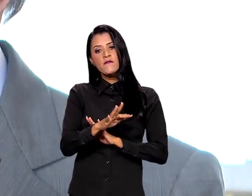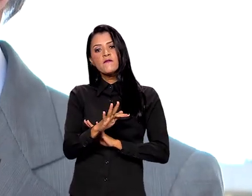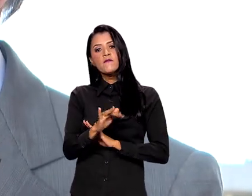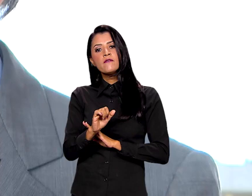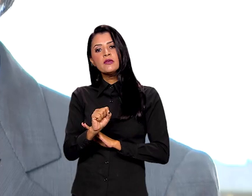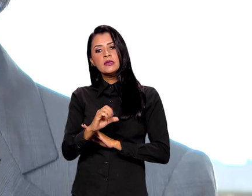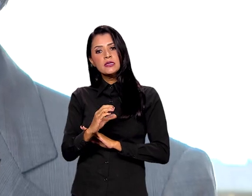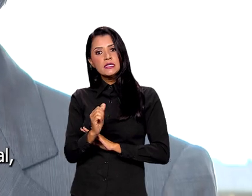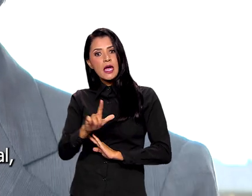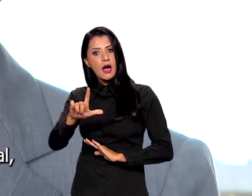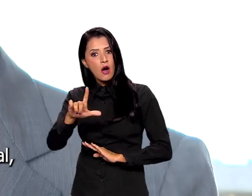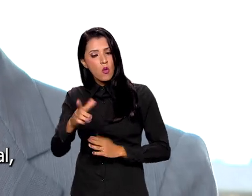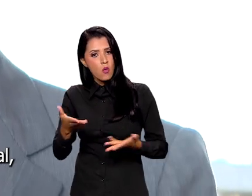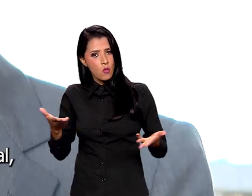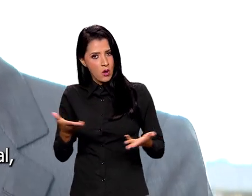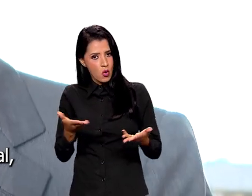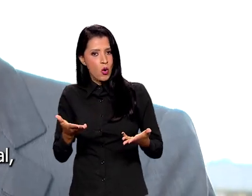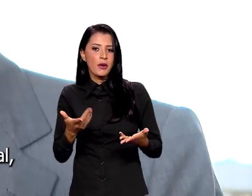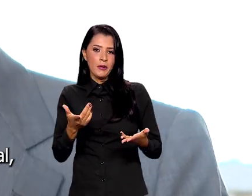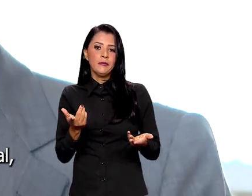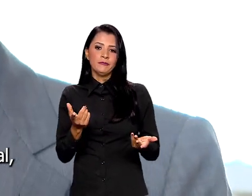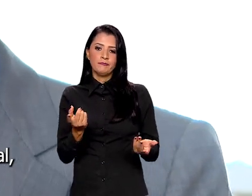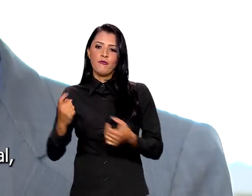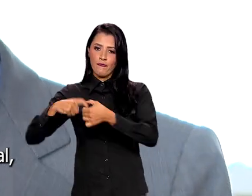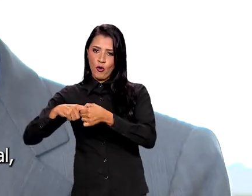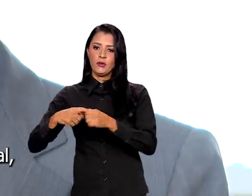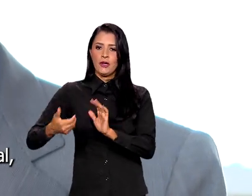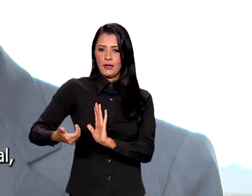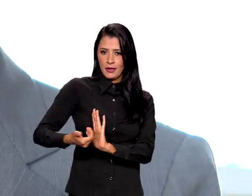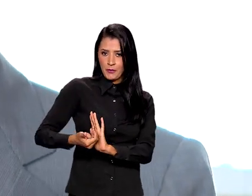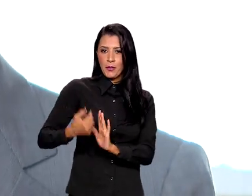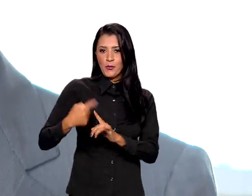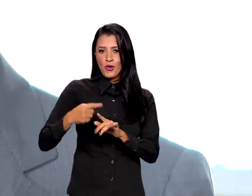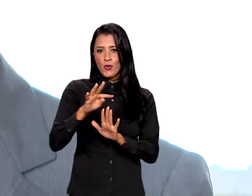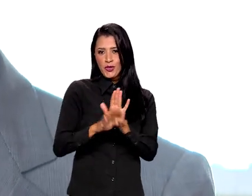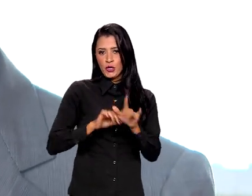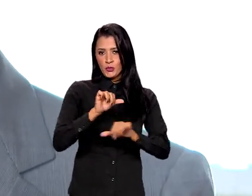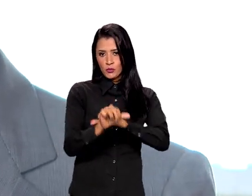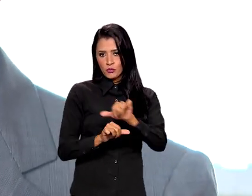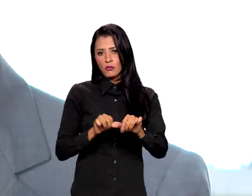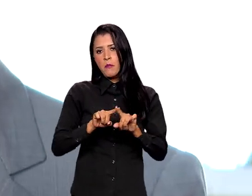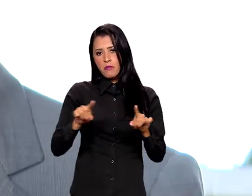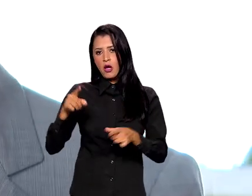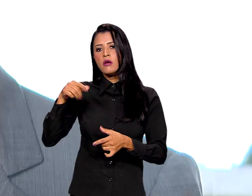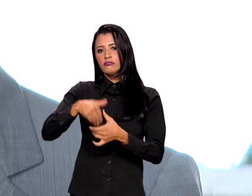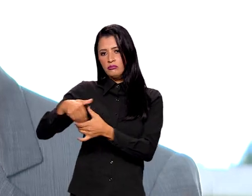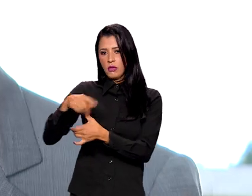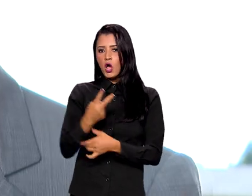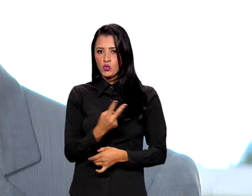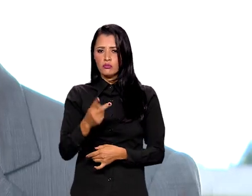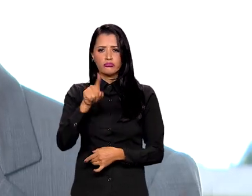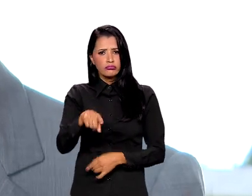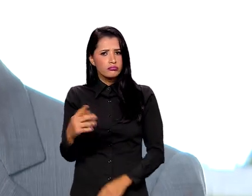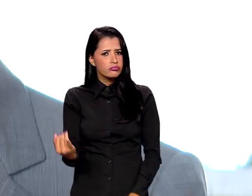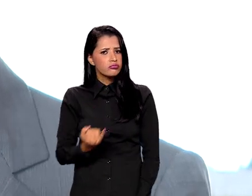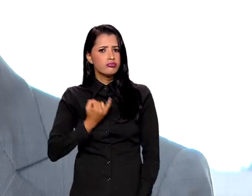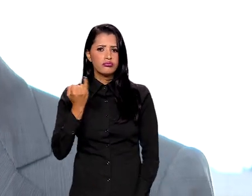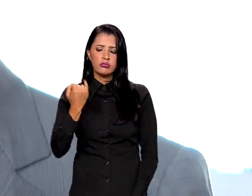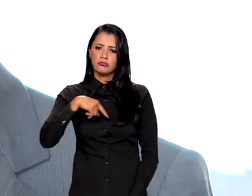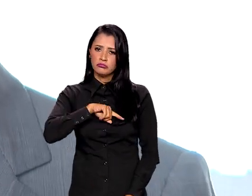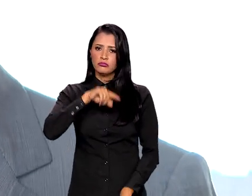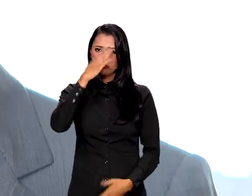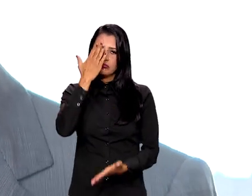regime fiscal, que agora volta à Câmara Federal, porque teve alterações, mas votações importantes